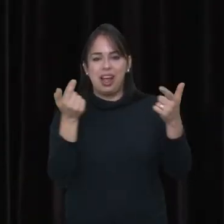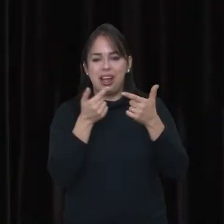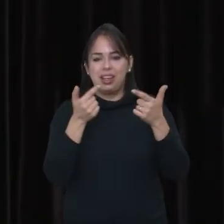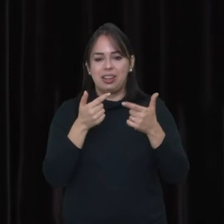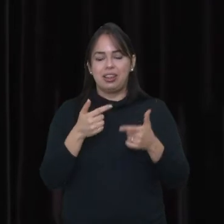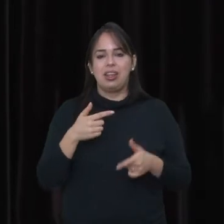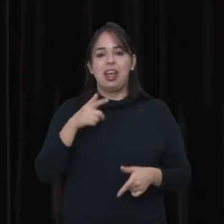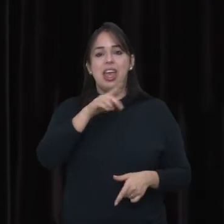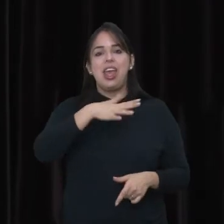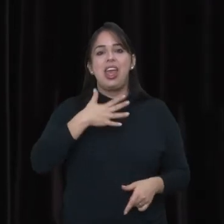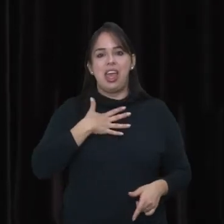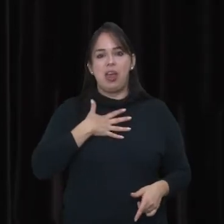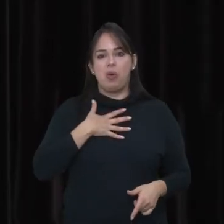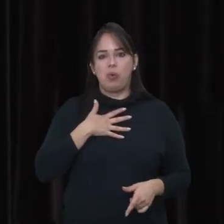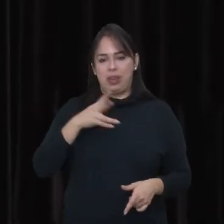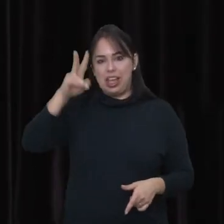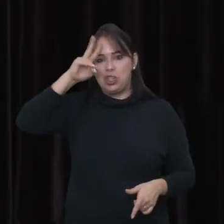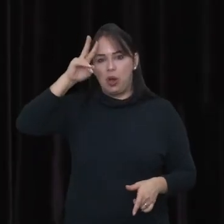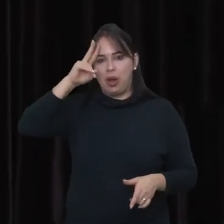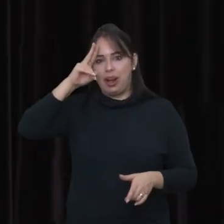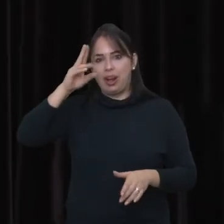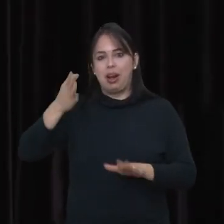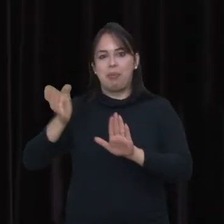É Então nessa história São as pessoas